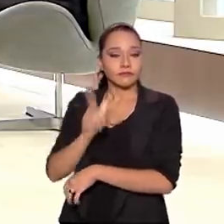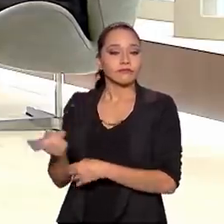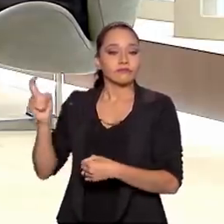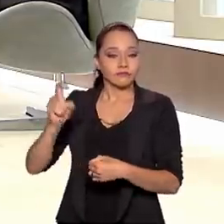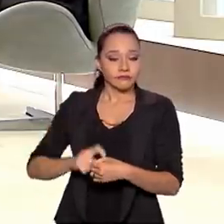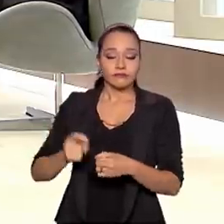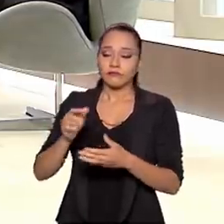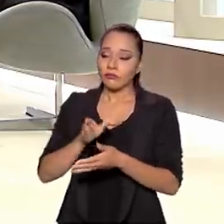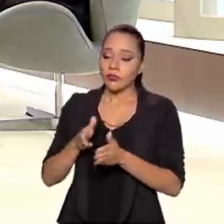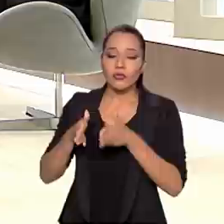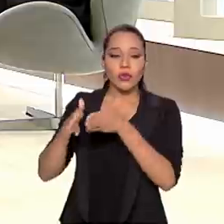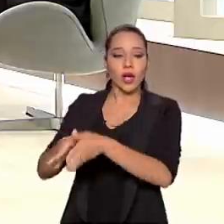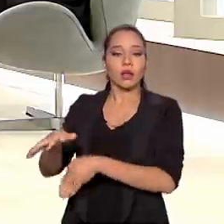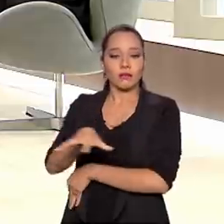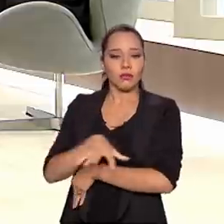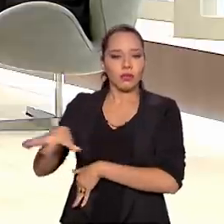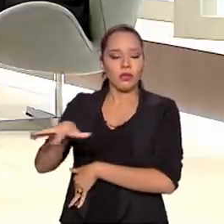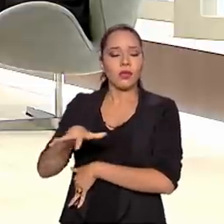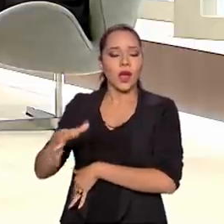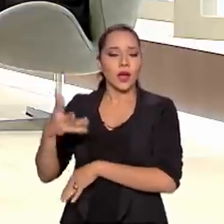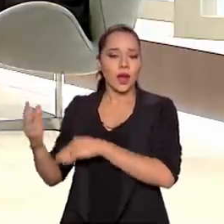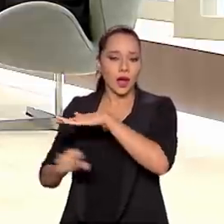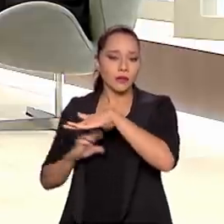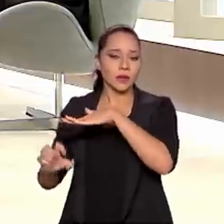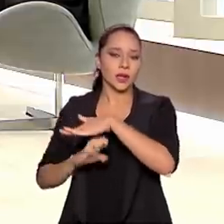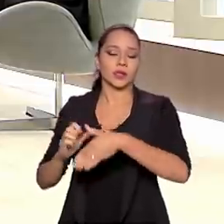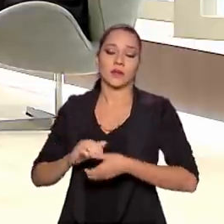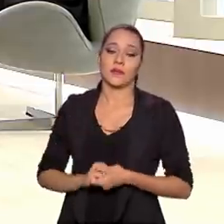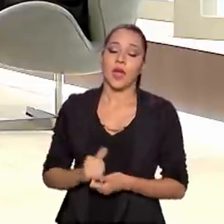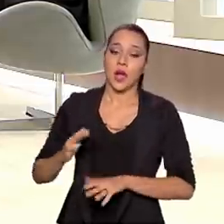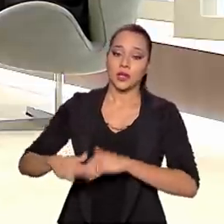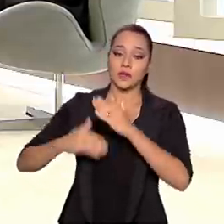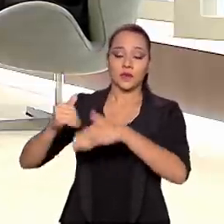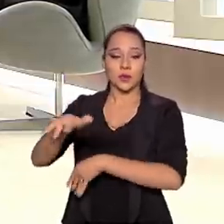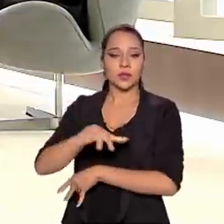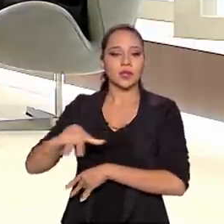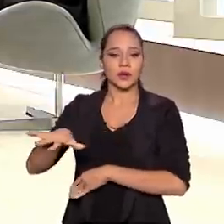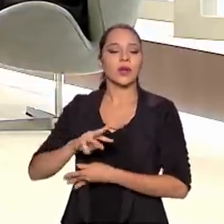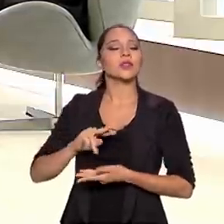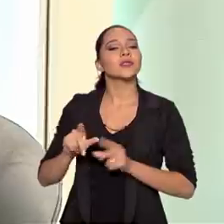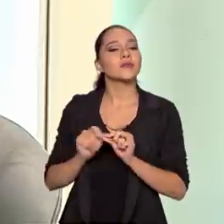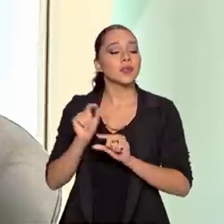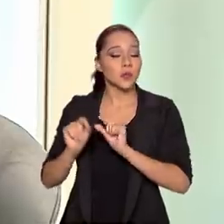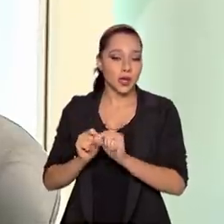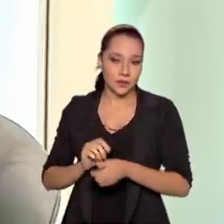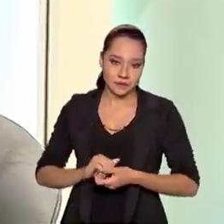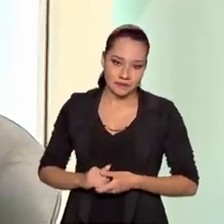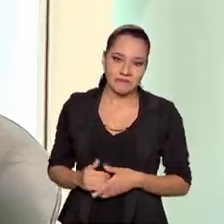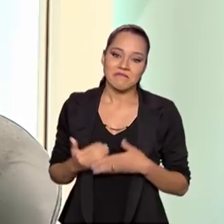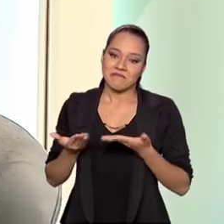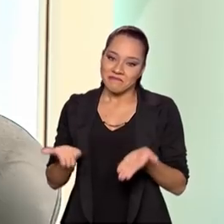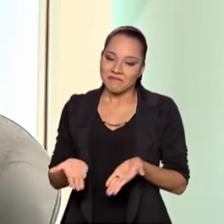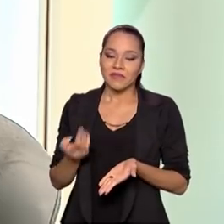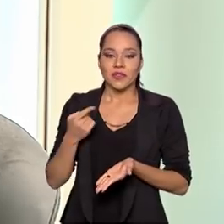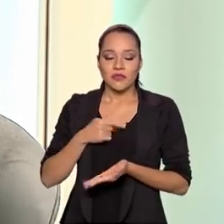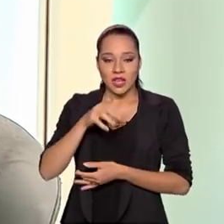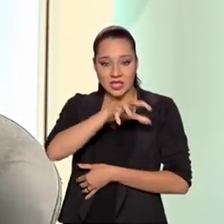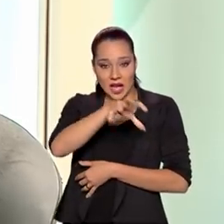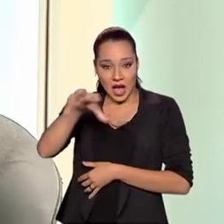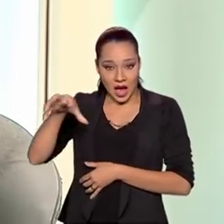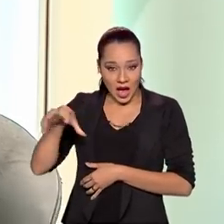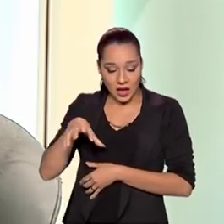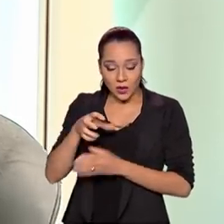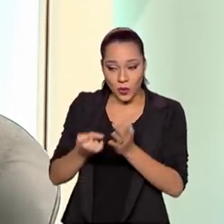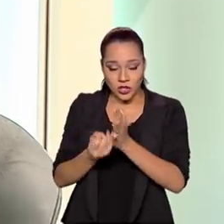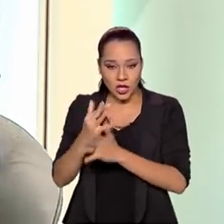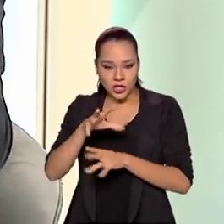destinadas ao empresariado, ao desenvolvimento do setor. O que nós fizemos, então, foi exatamente pegar todo esse